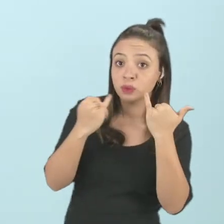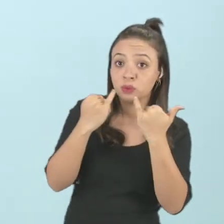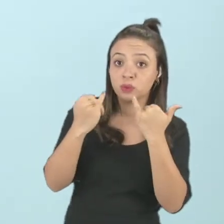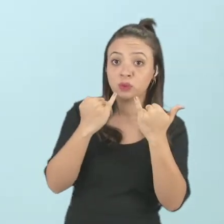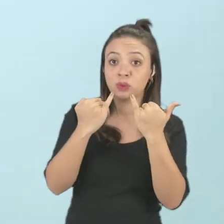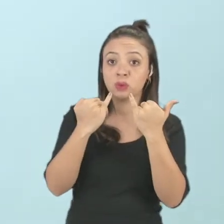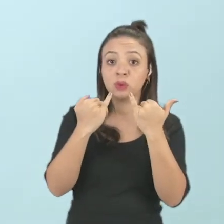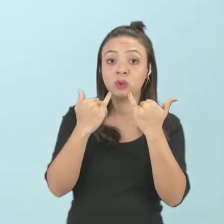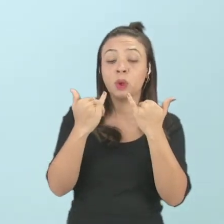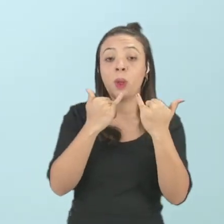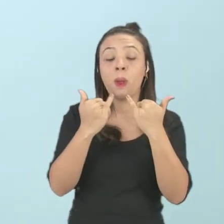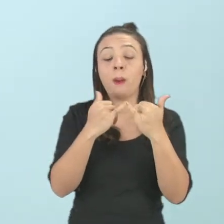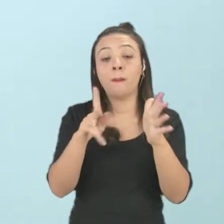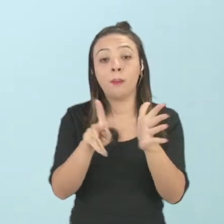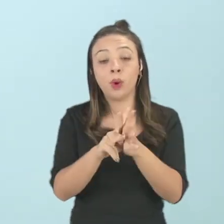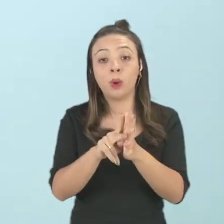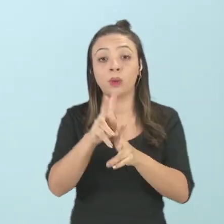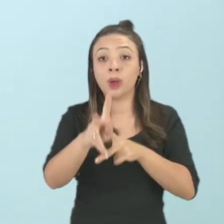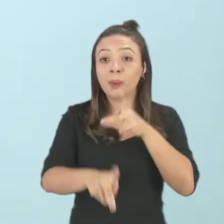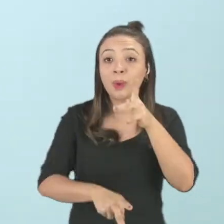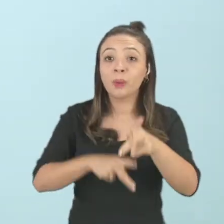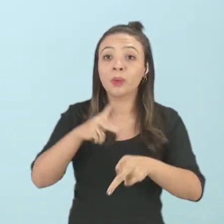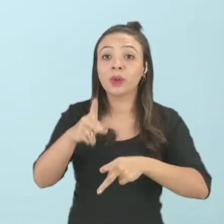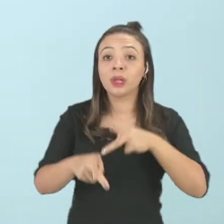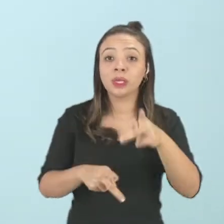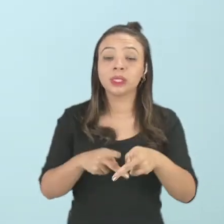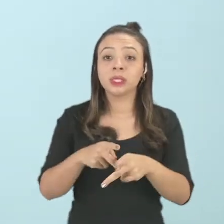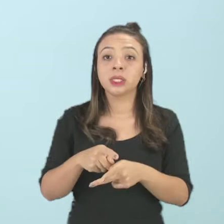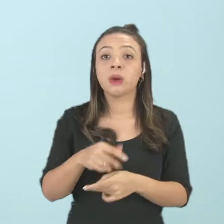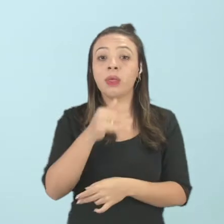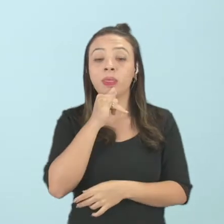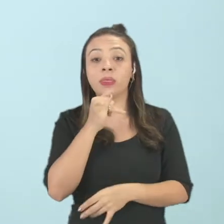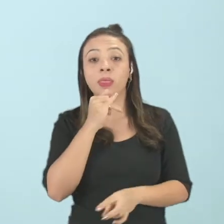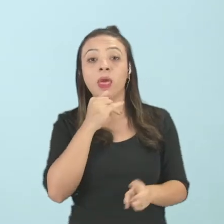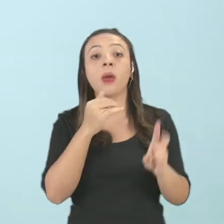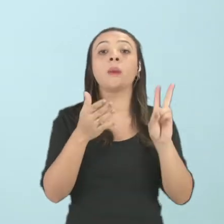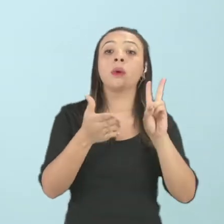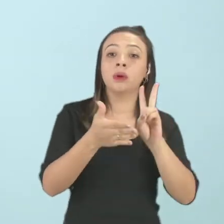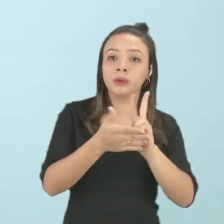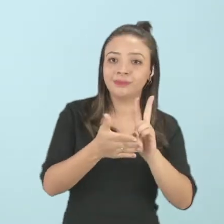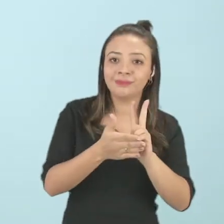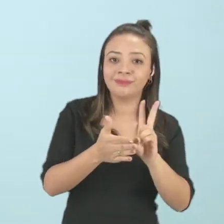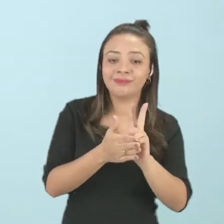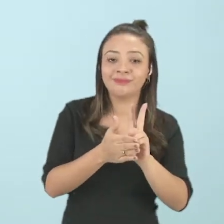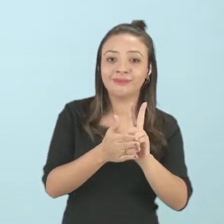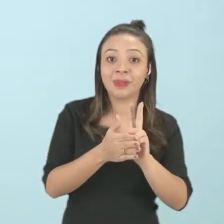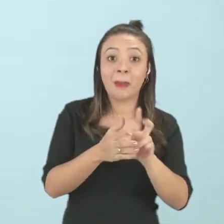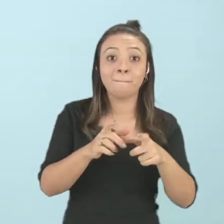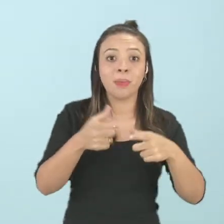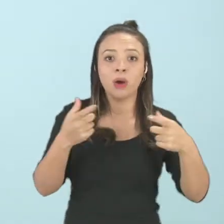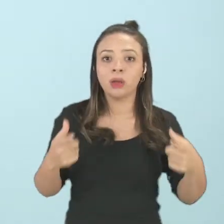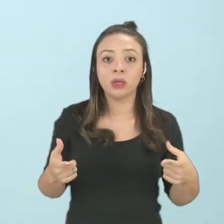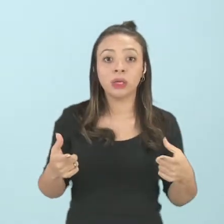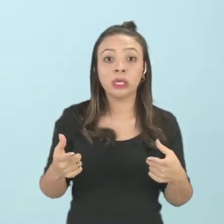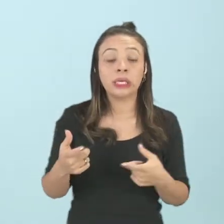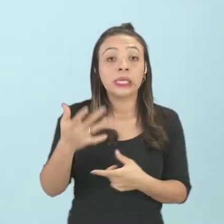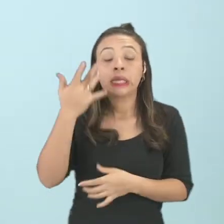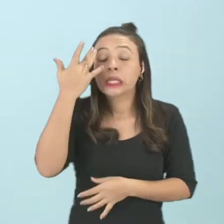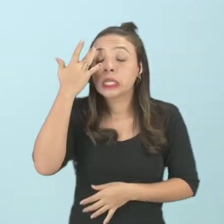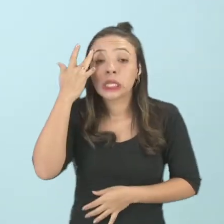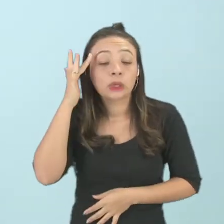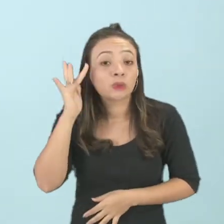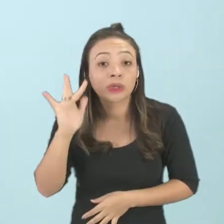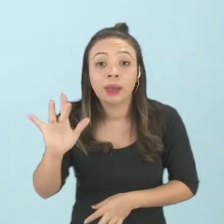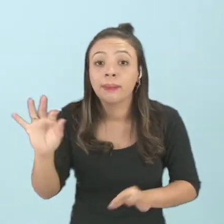Dos nossos povos tradicionais, principalmente os indígenas, né? Sem quer que eles estejam, né? Sabendo